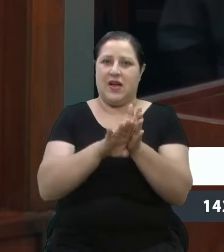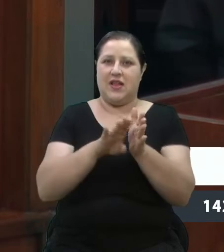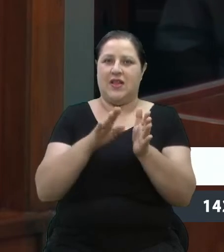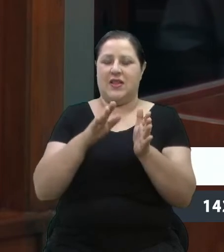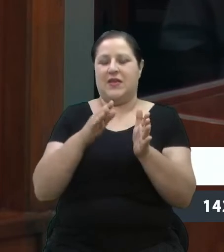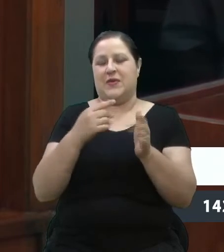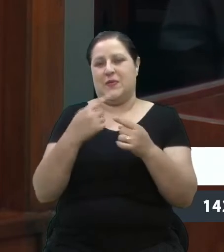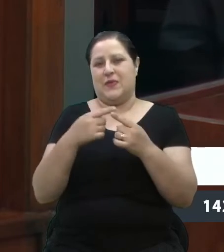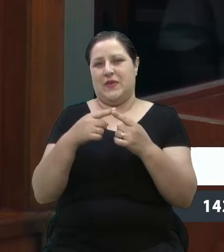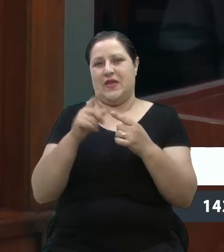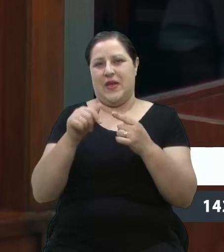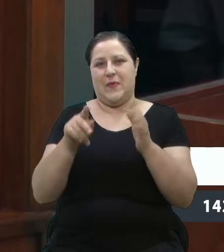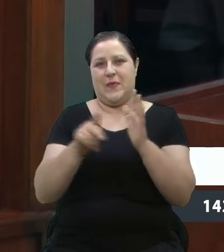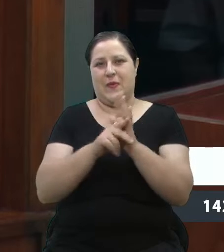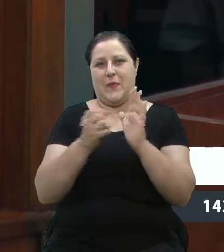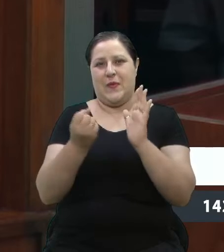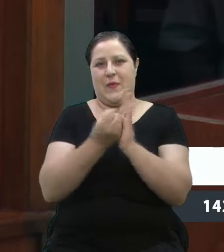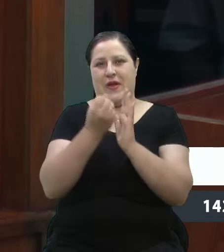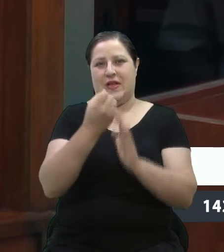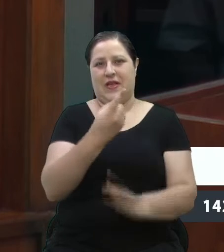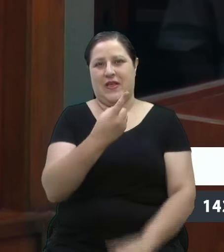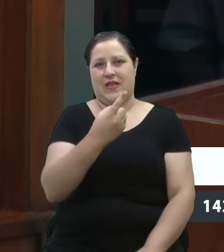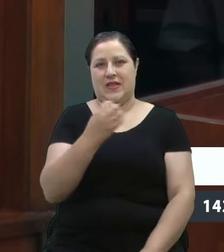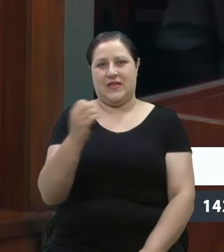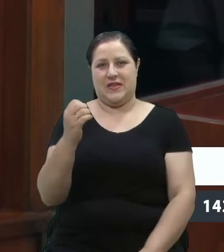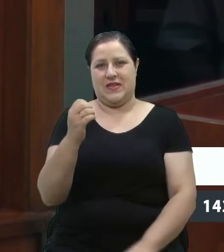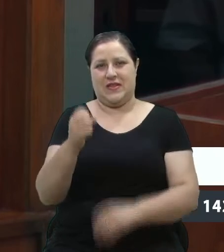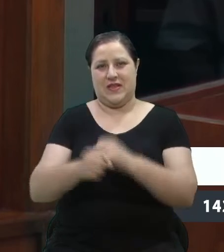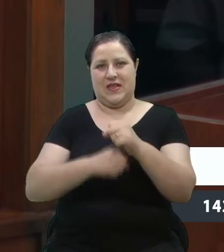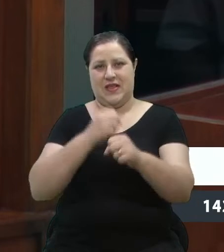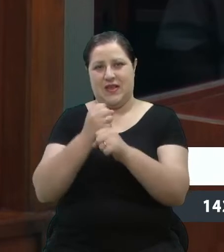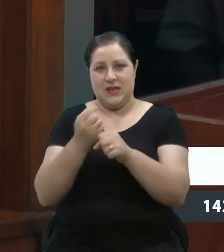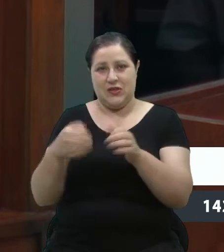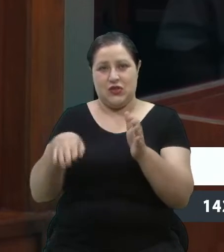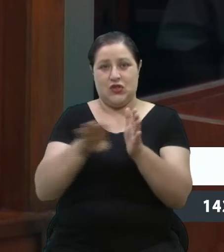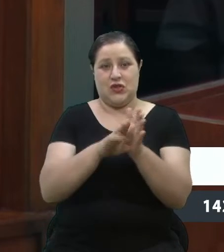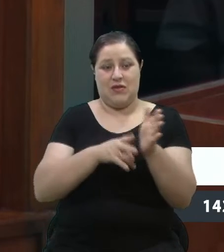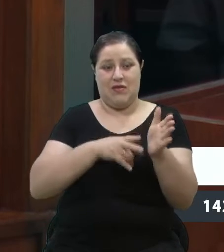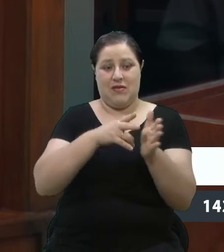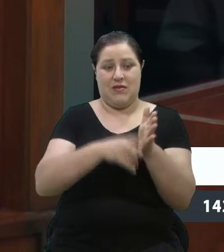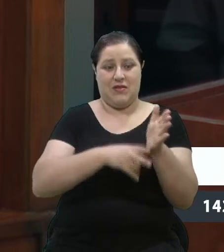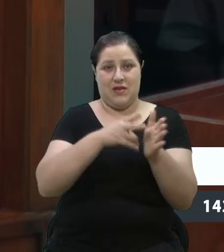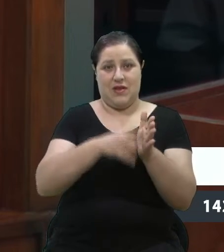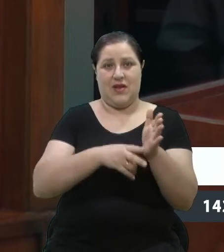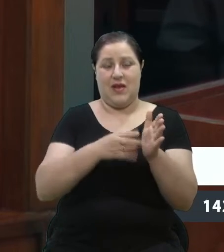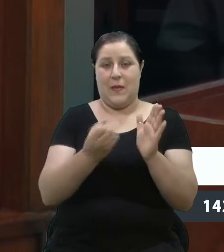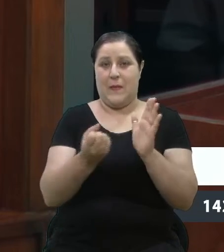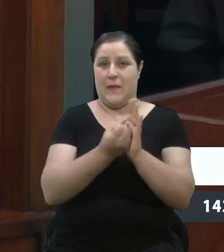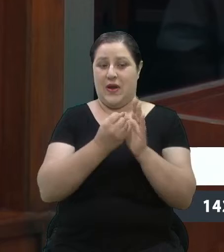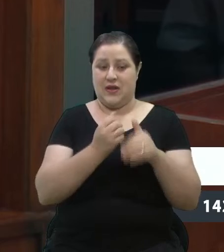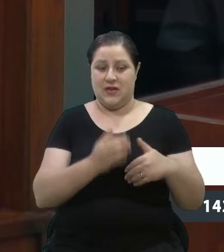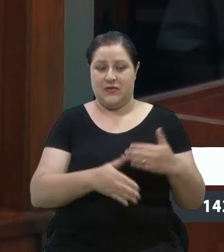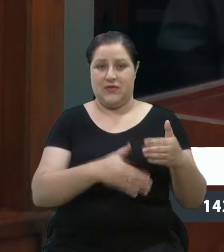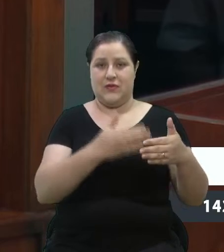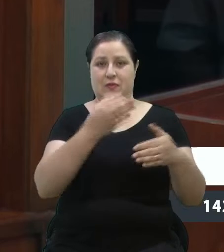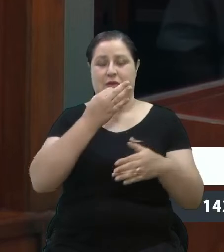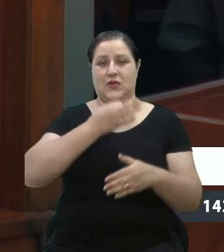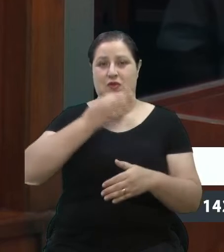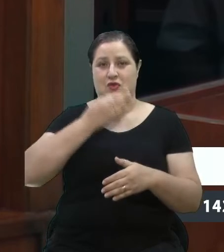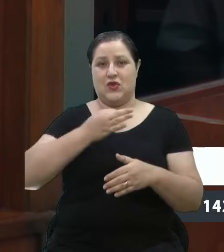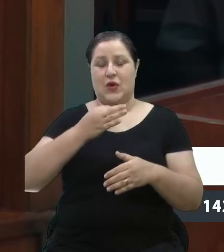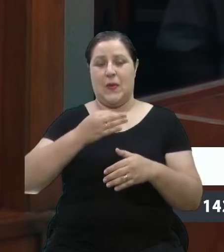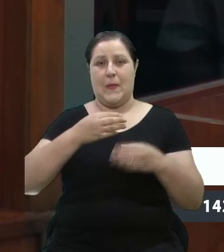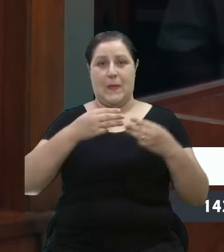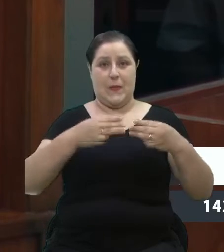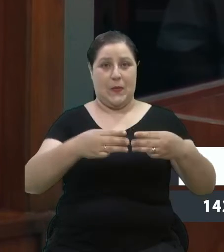que foi algo que marcou o desenvolvimento de Caxias do Sul. Então, esse museu é espaço específico para a Festa da Uva,